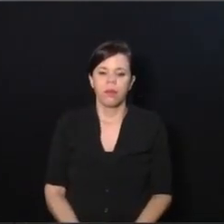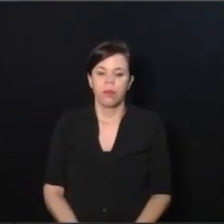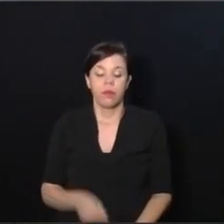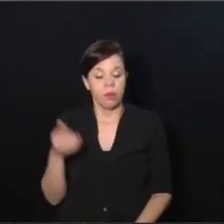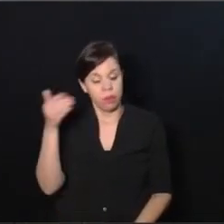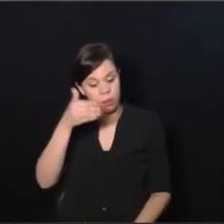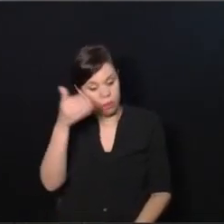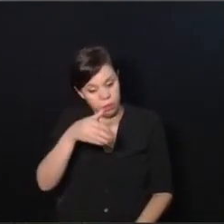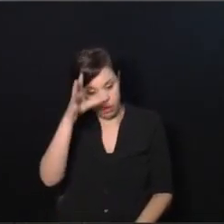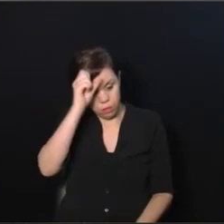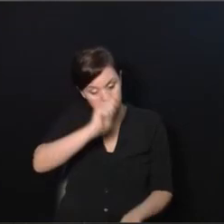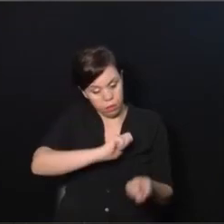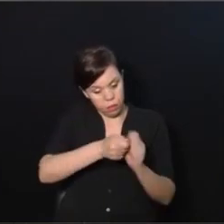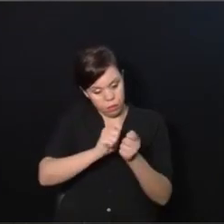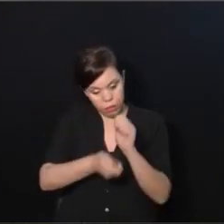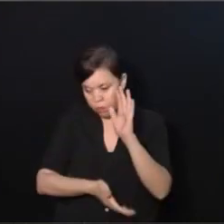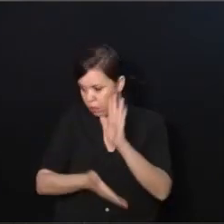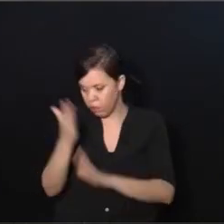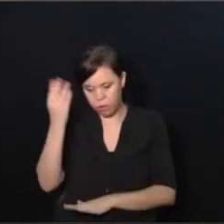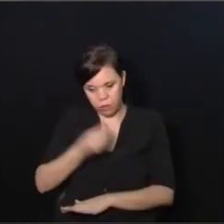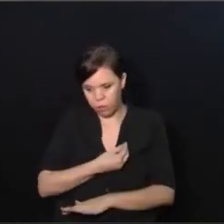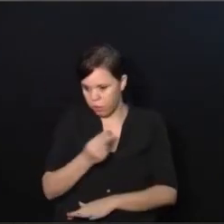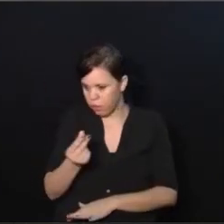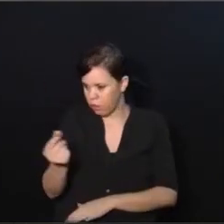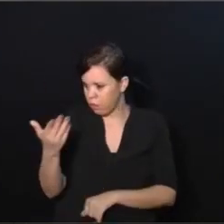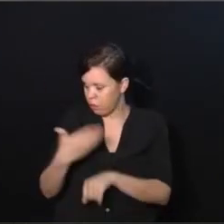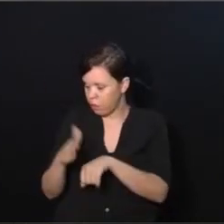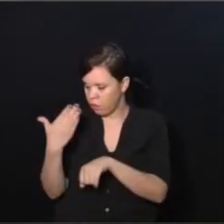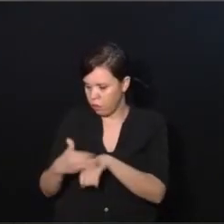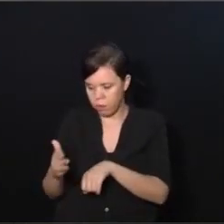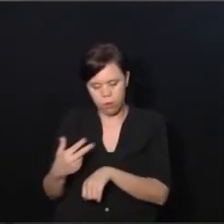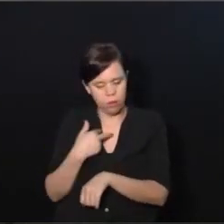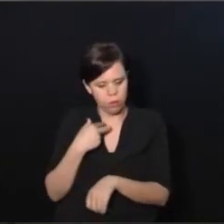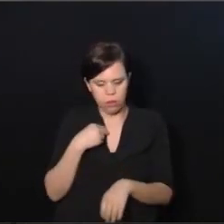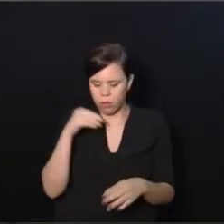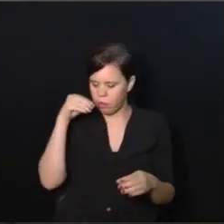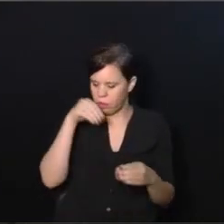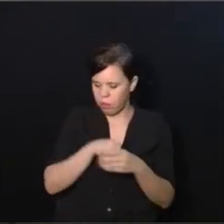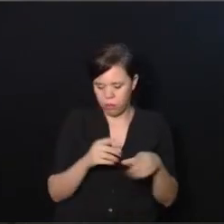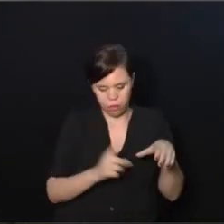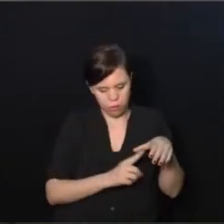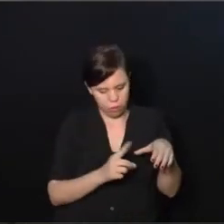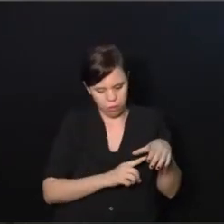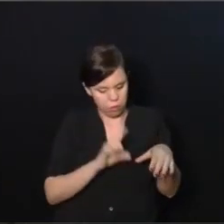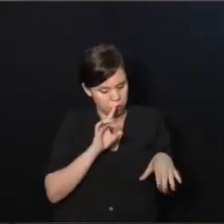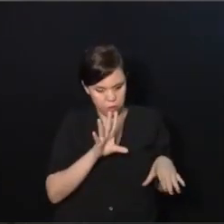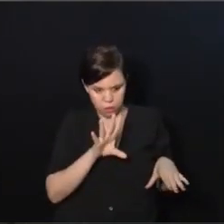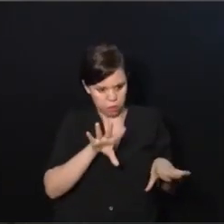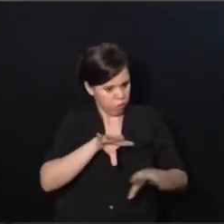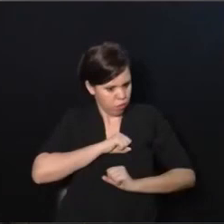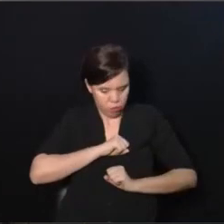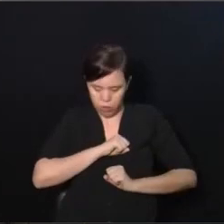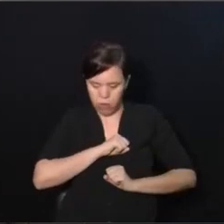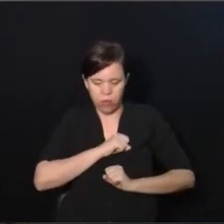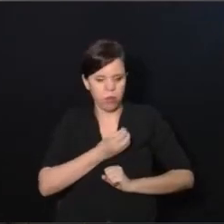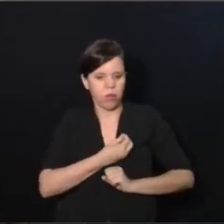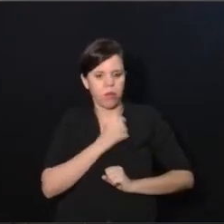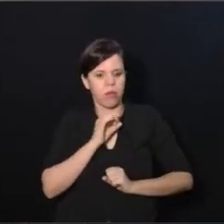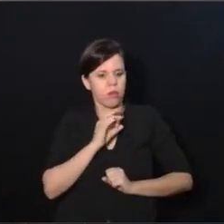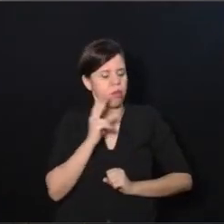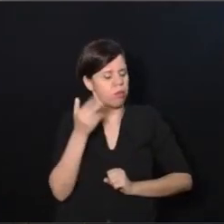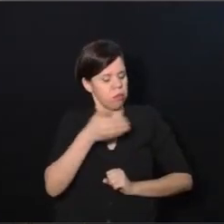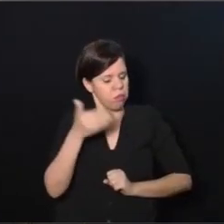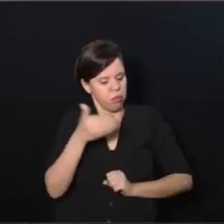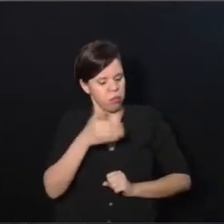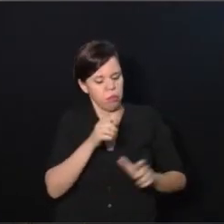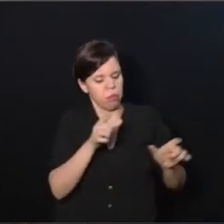aprender, reabilitou, vamos embora continuar. Não é para você passar a vida inteira porque aquilo virou a razão da sua vida e se a reabilitação